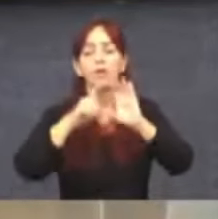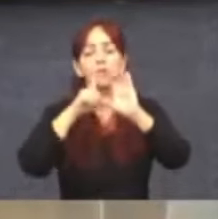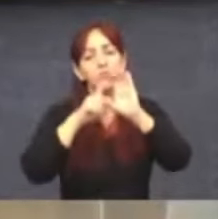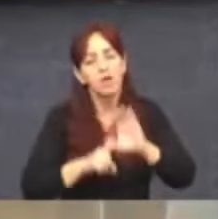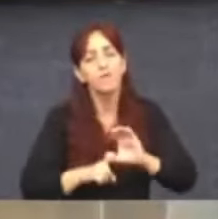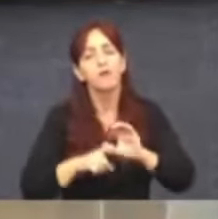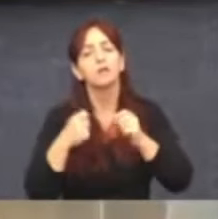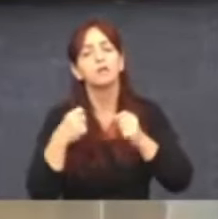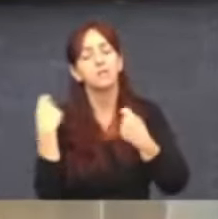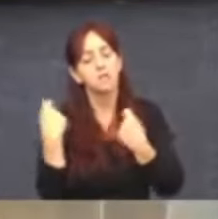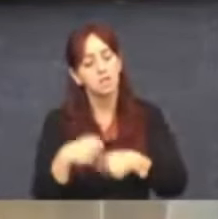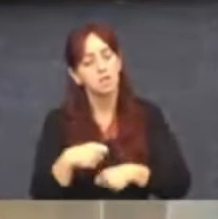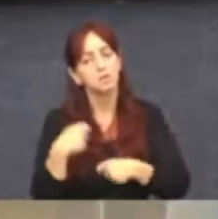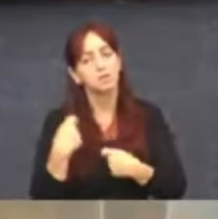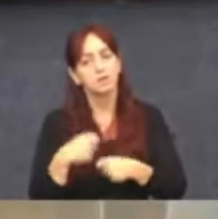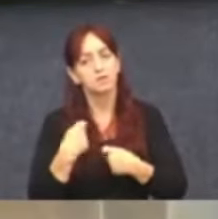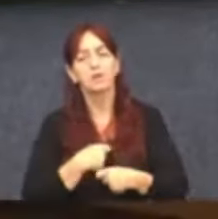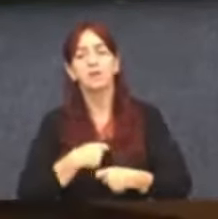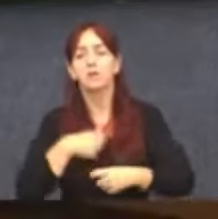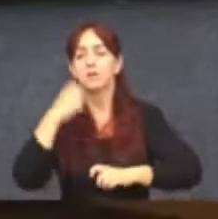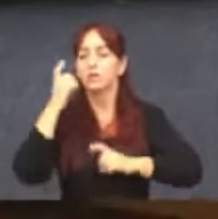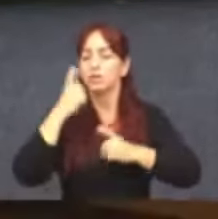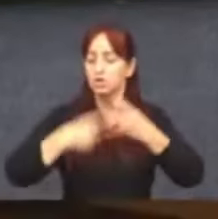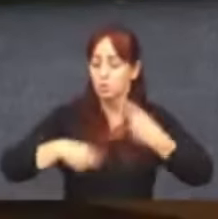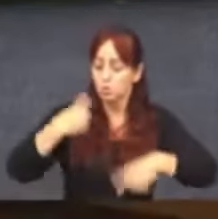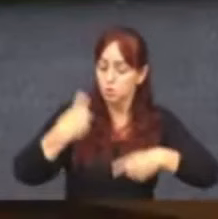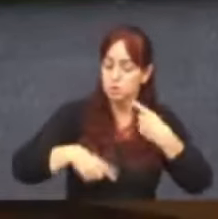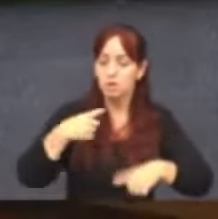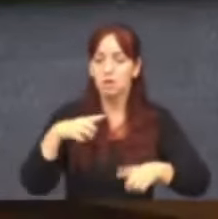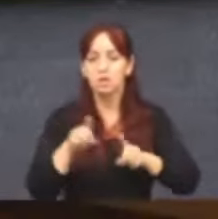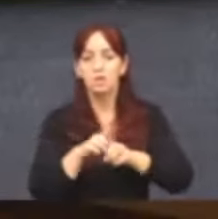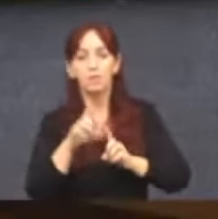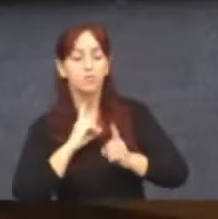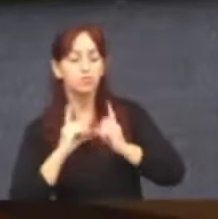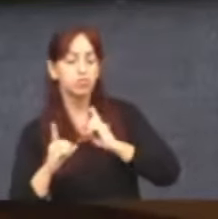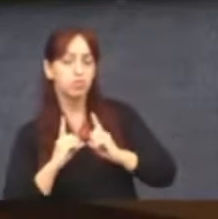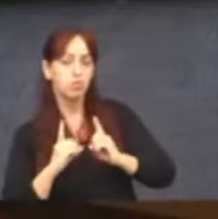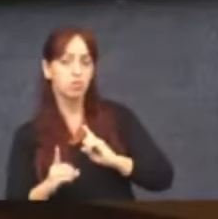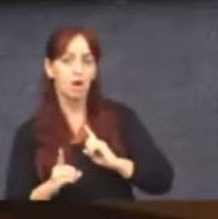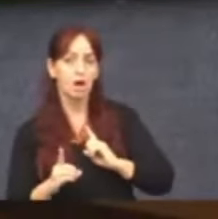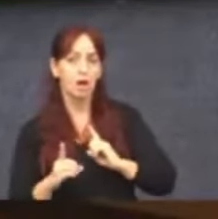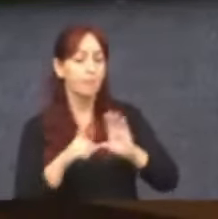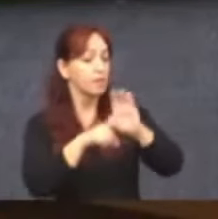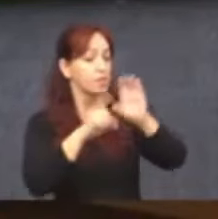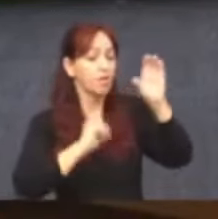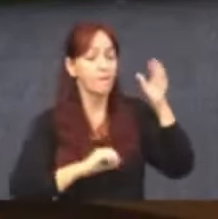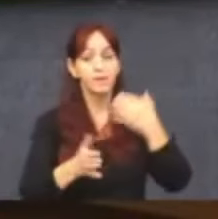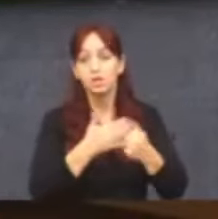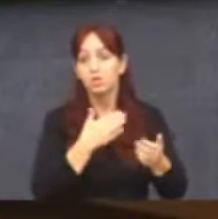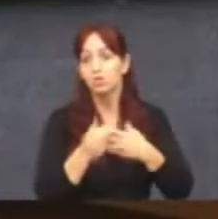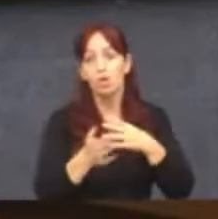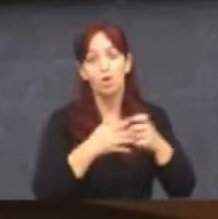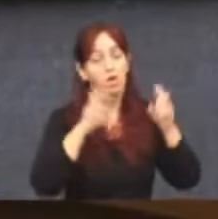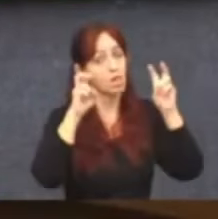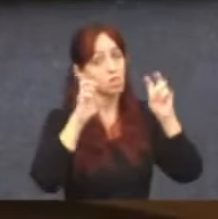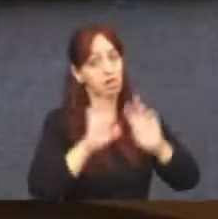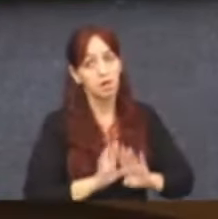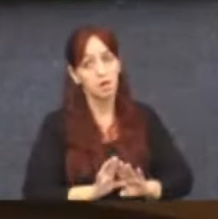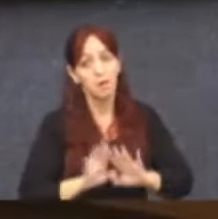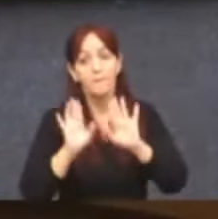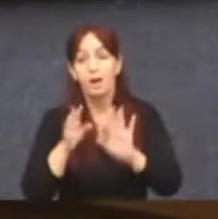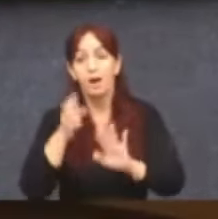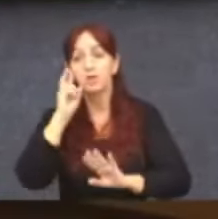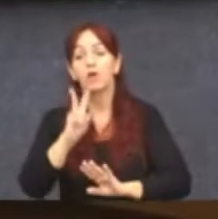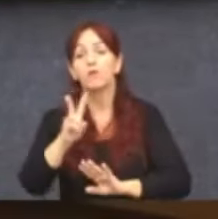argumentos em prol de qualquer pauta dessa cidade, independente dela qual for. Mas o que a gente vê hoje é a